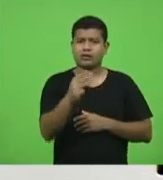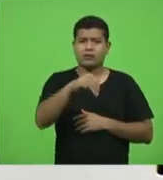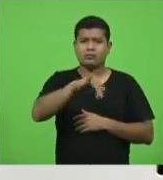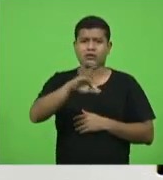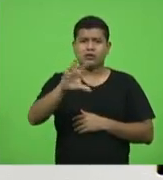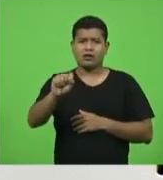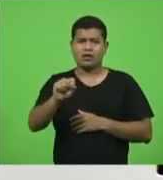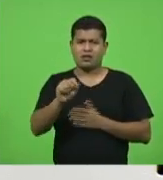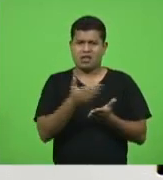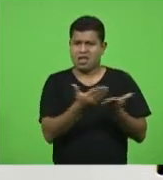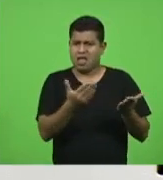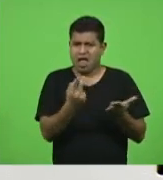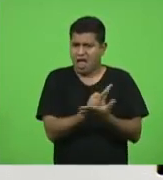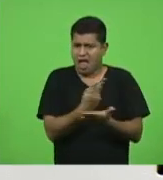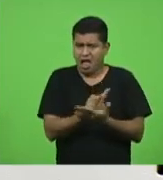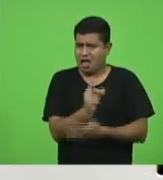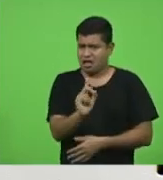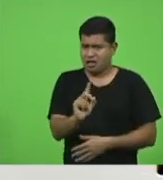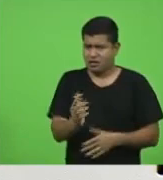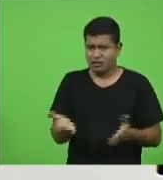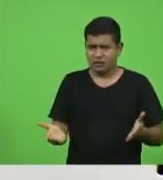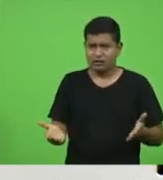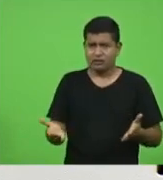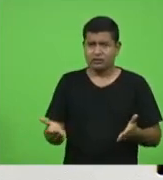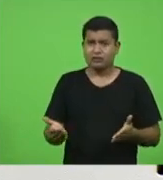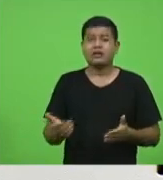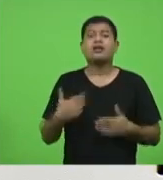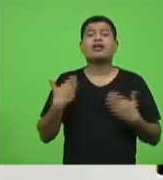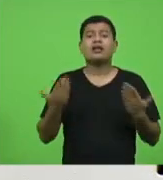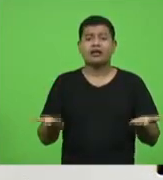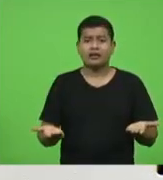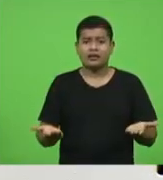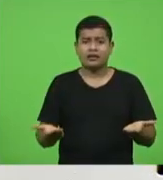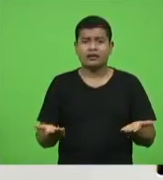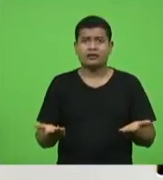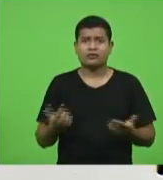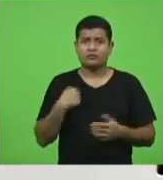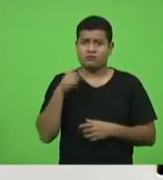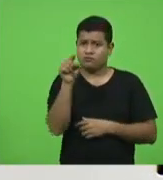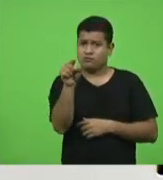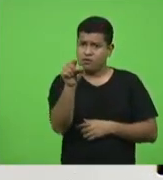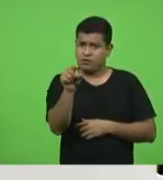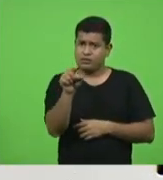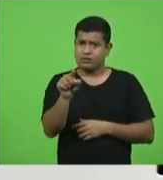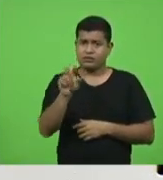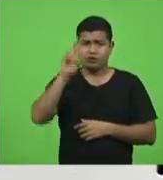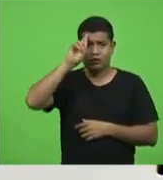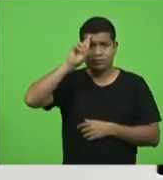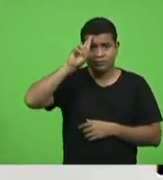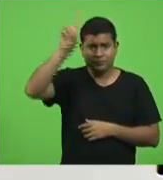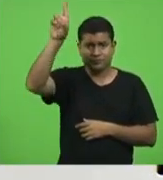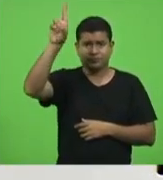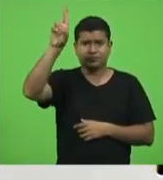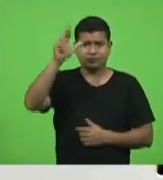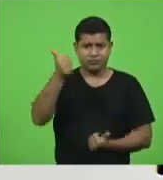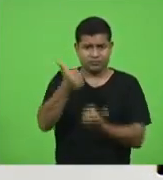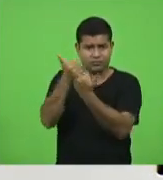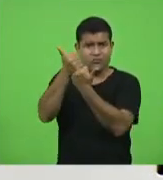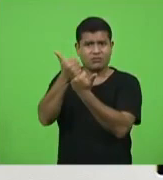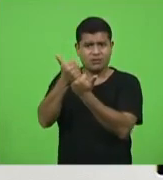hein André Mota o roubo dos 33 milhões que você superintendente secretário de junho não arranhou